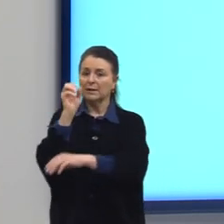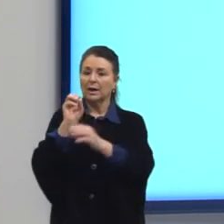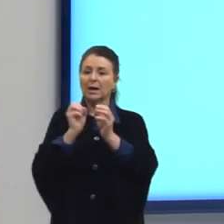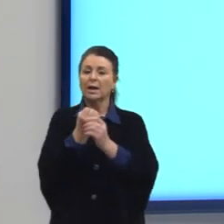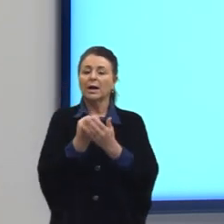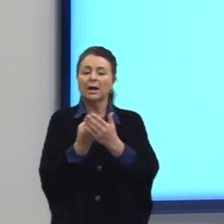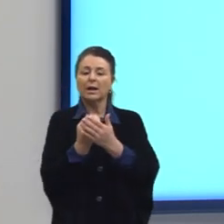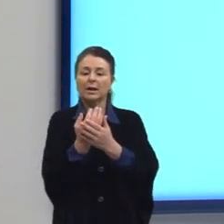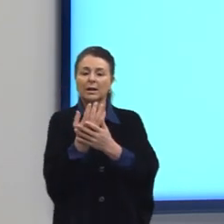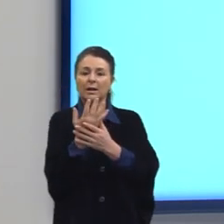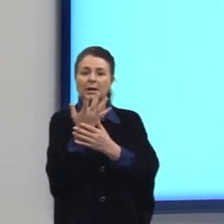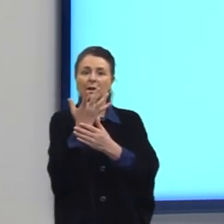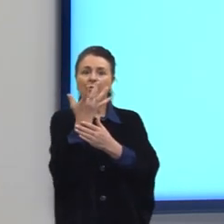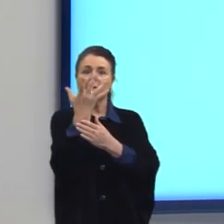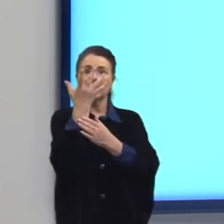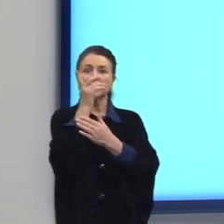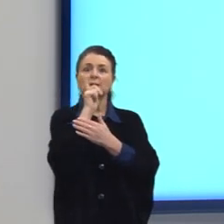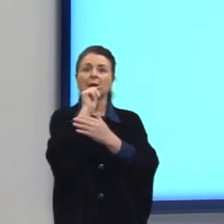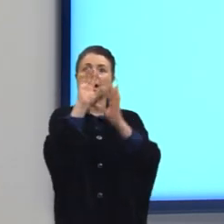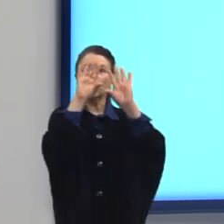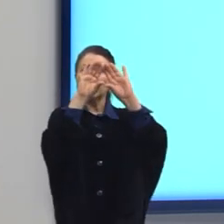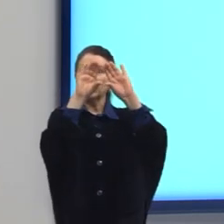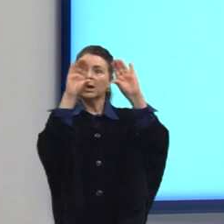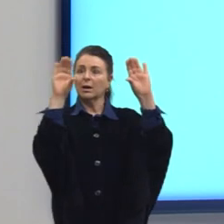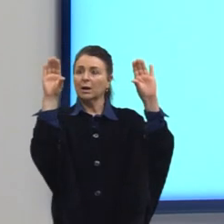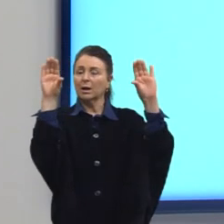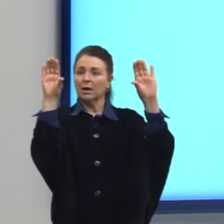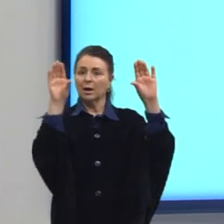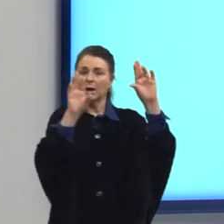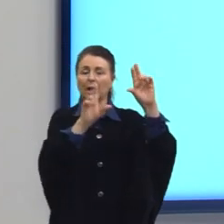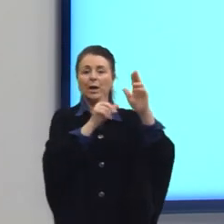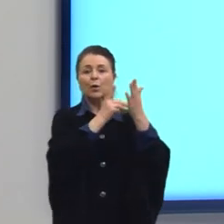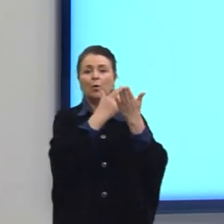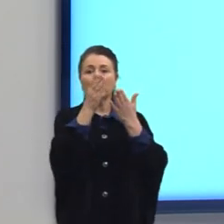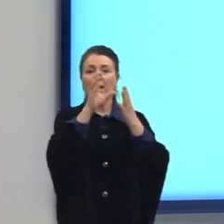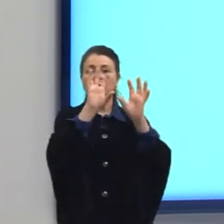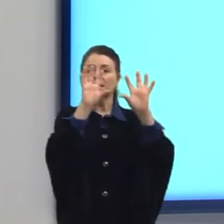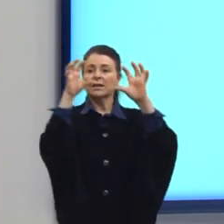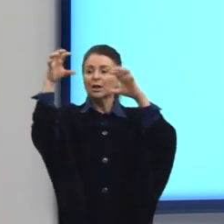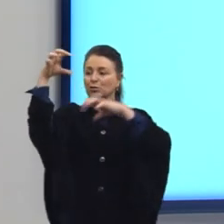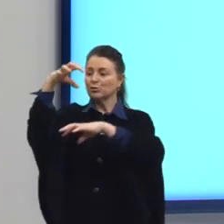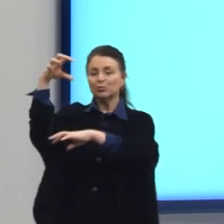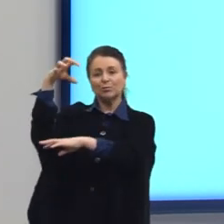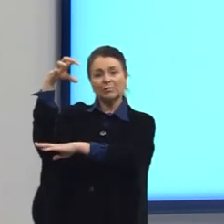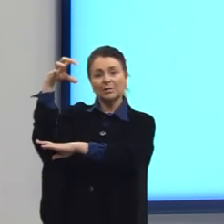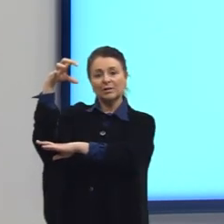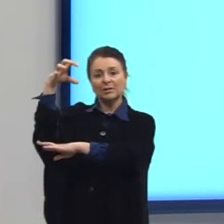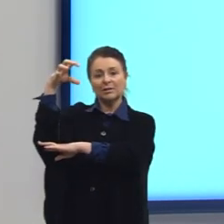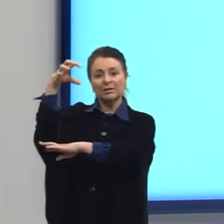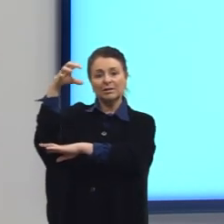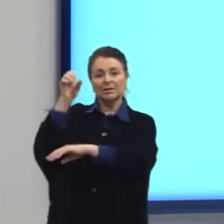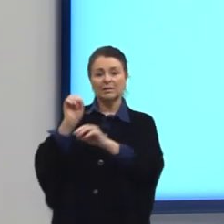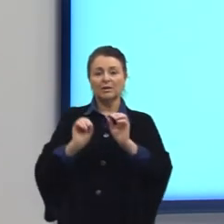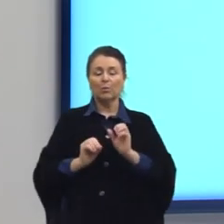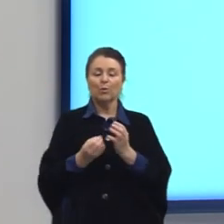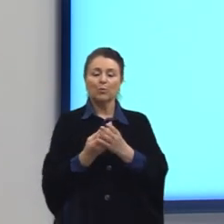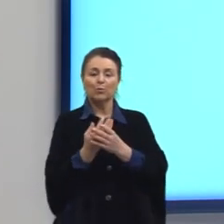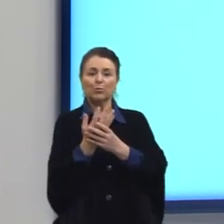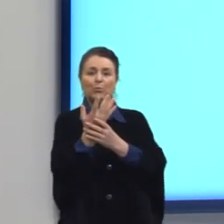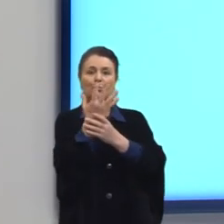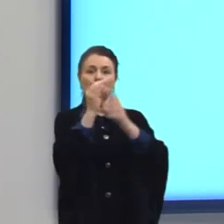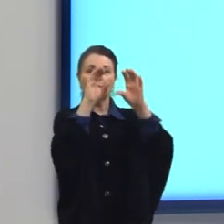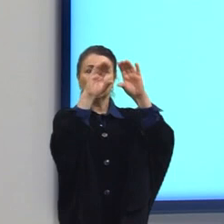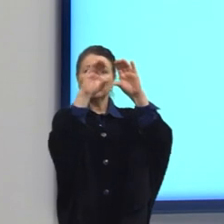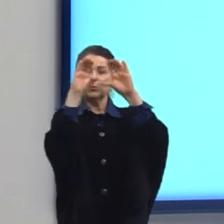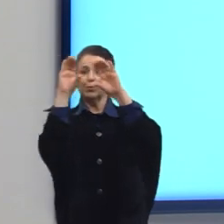A água vai condensar, vai formar os rios aéreos e vai acontecer o quê com os rios aéreos? Vai transbordar aí, vai